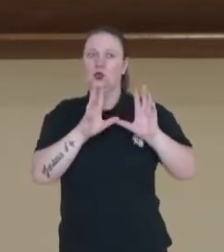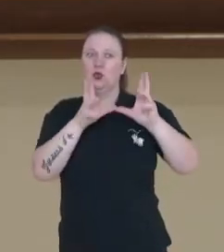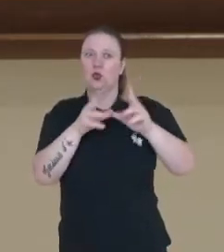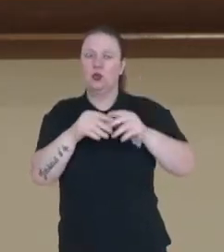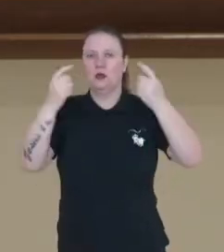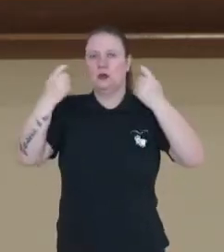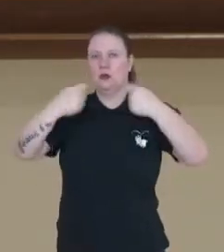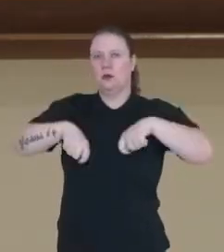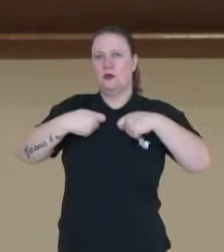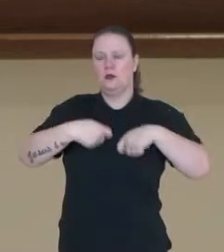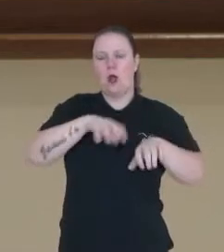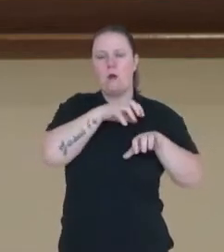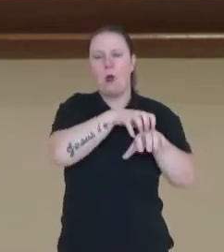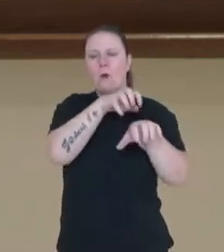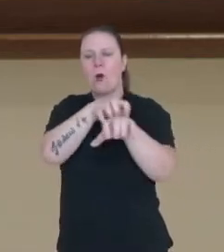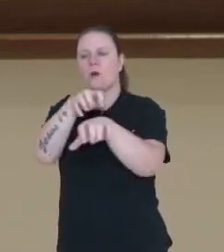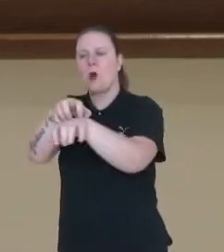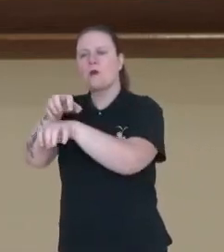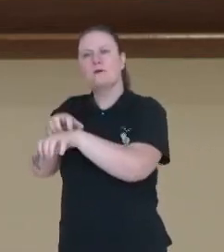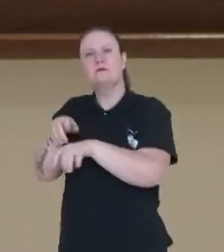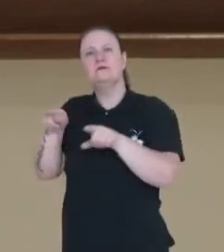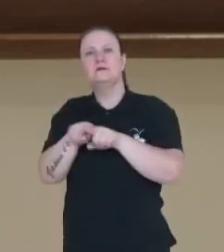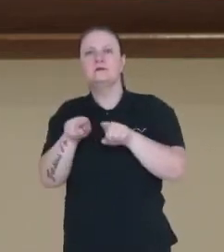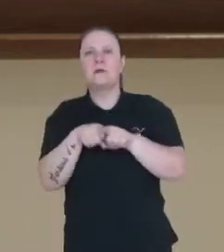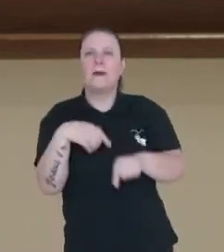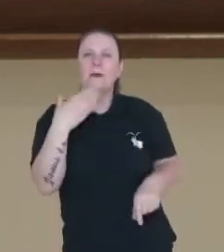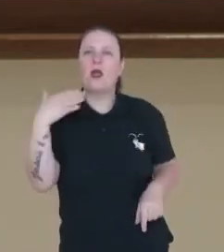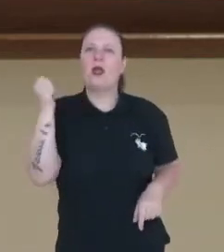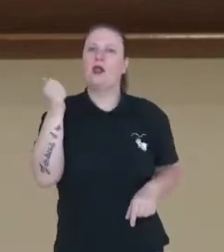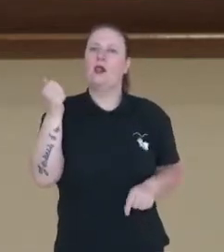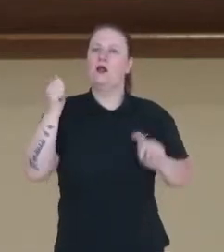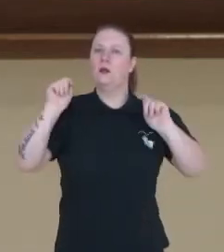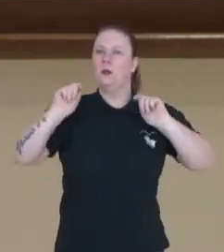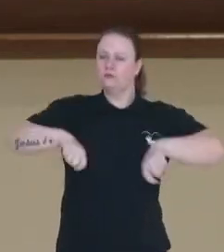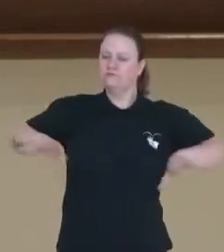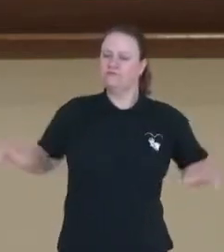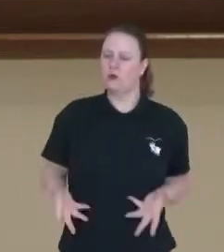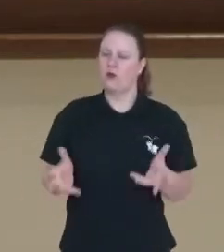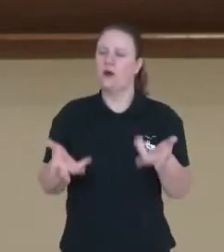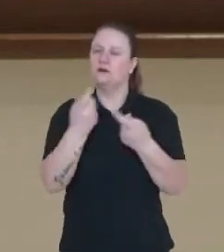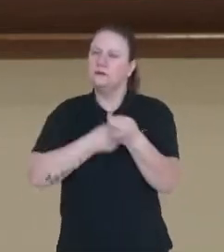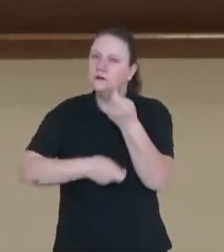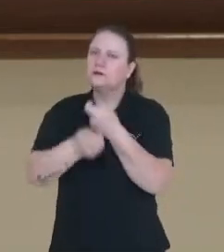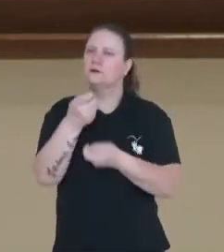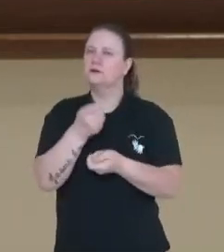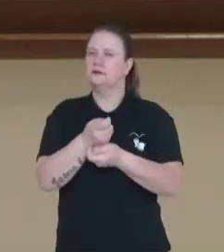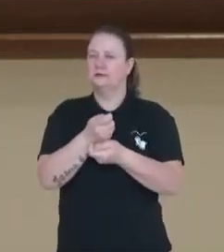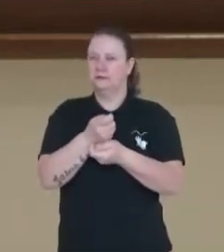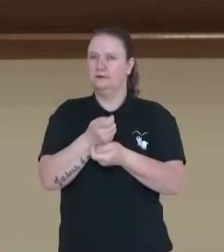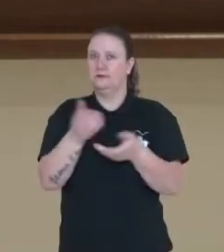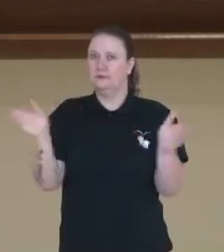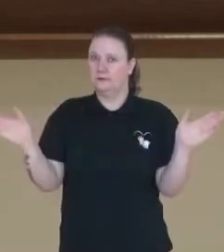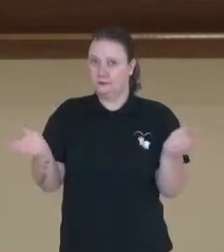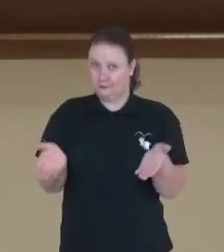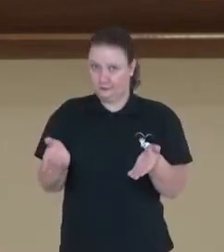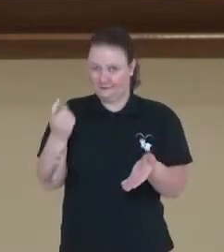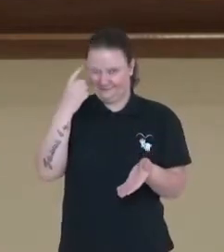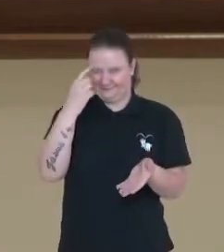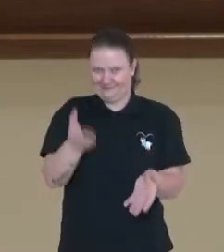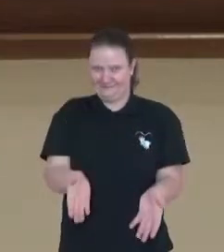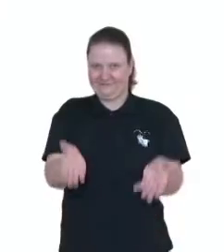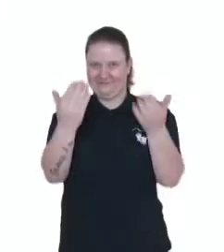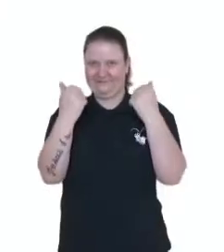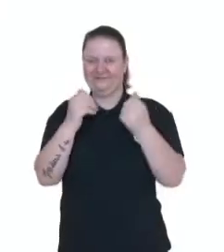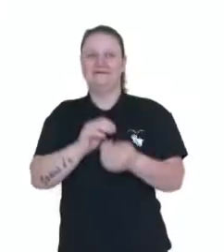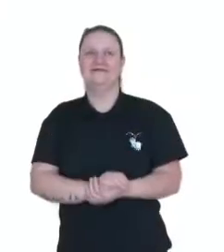mercadorias, os produtos circulem e melhore a condição do desenvolvimento da atividade econômica. Nesse sentido vamos pensar juntos